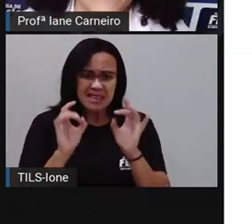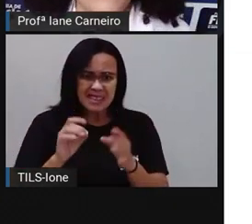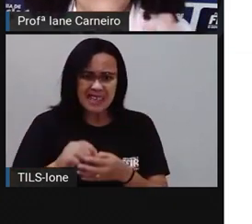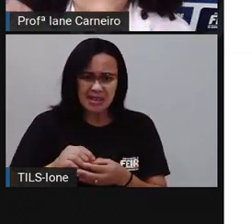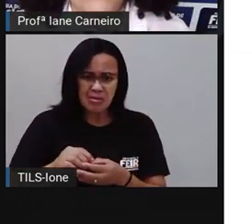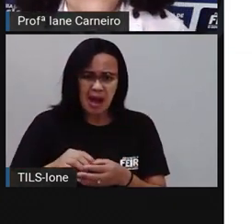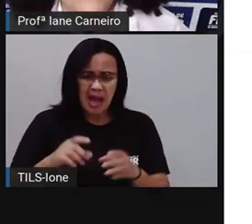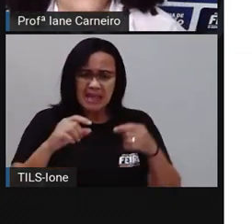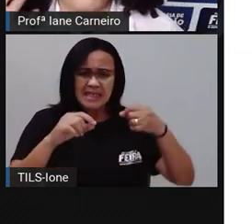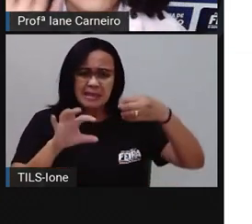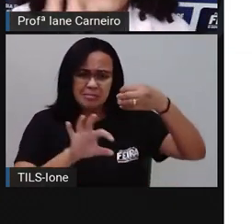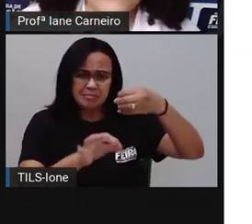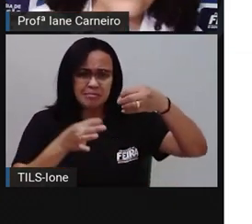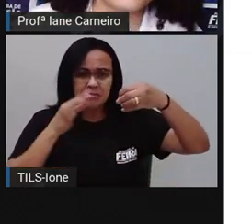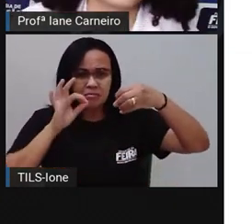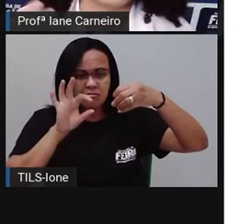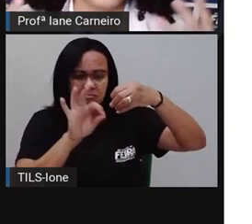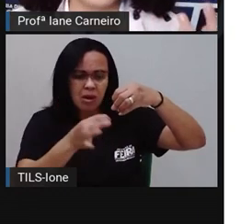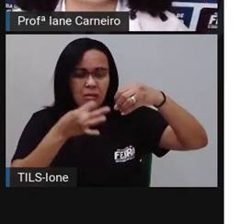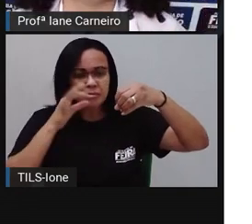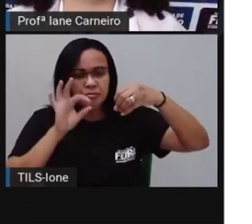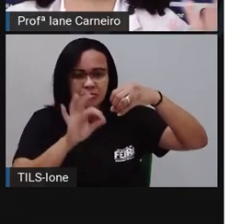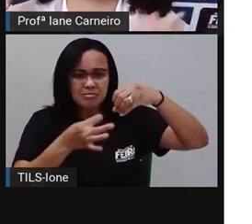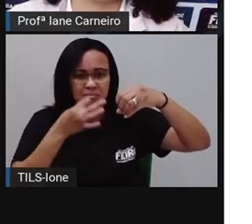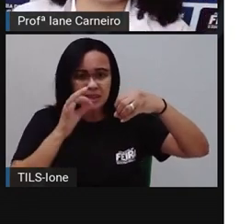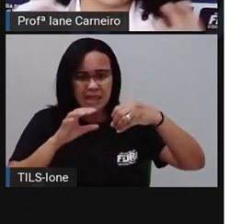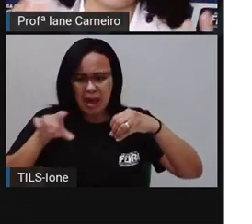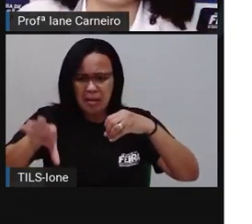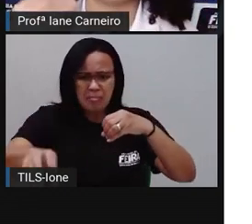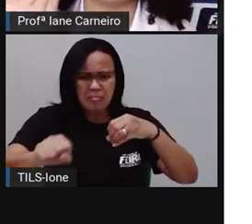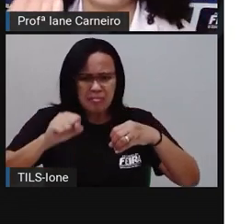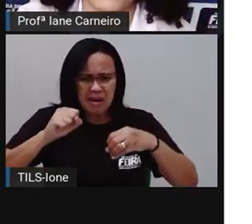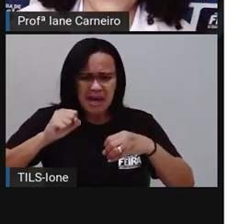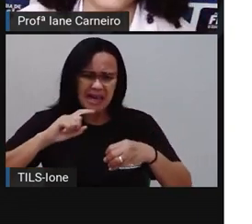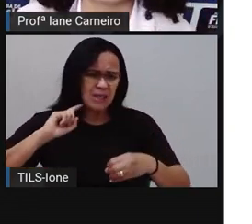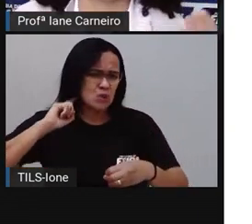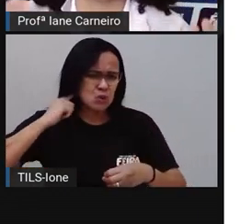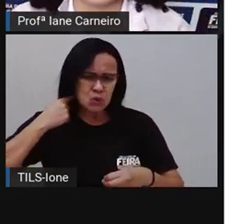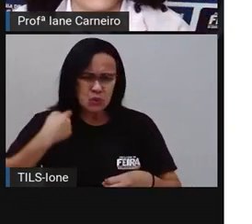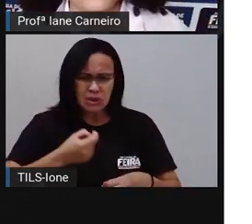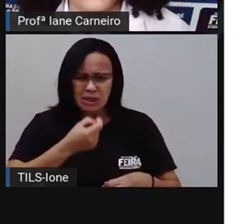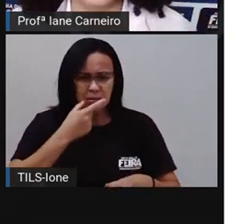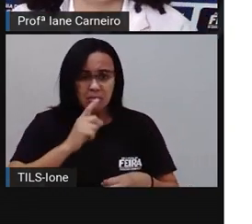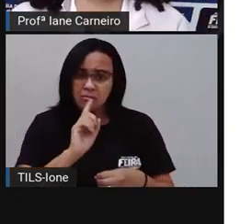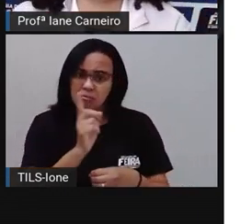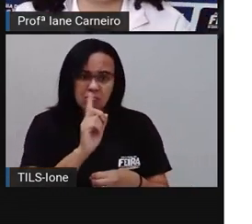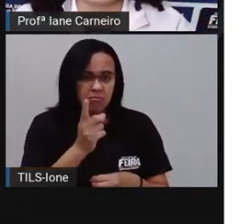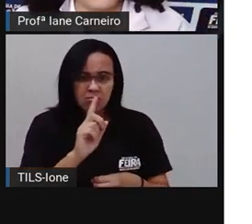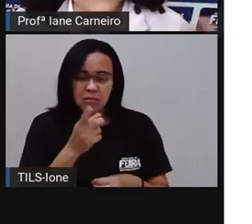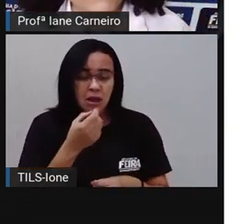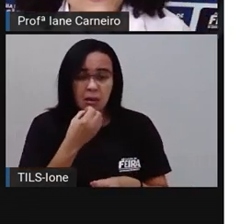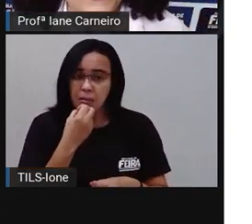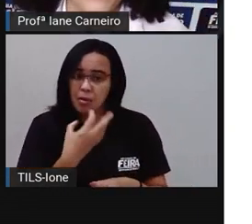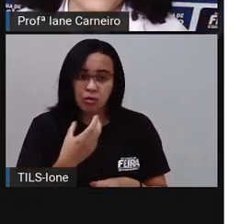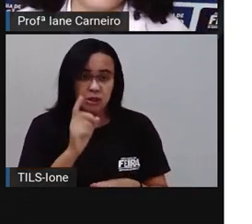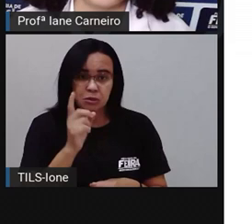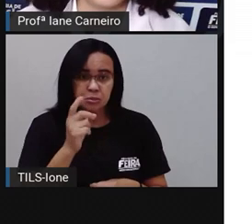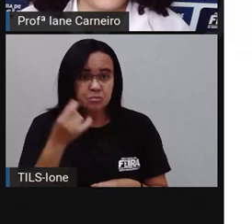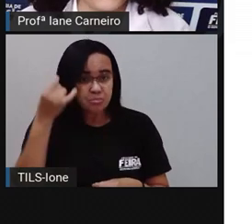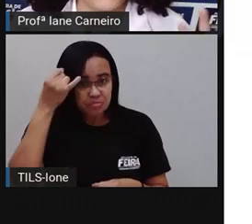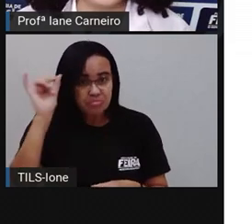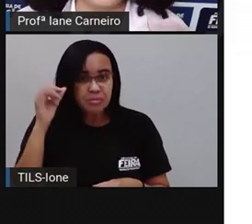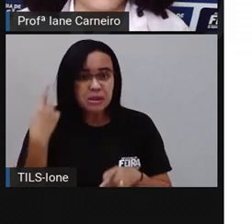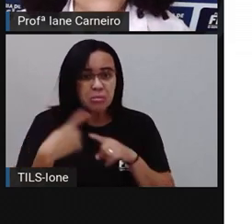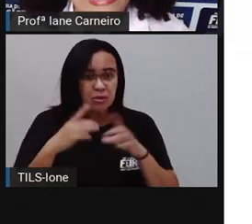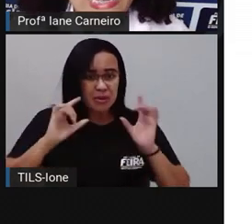boca, né? A uva suja. Então, é importante a gente ter esses hábitos de higiene, esse cuidado com o ambiente da feira livre